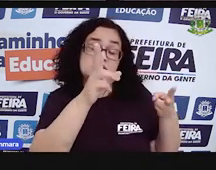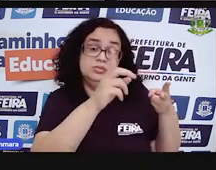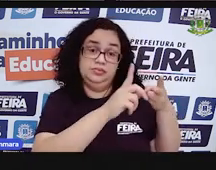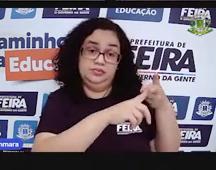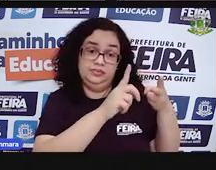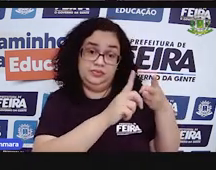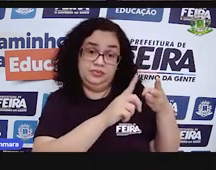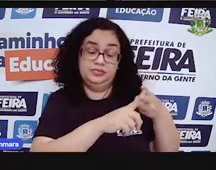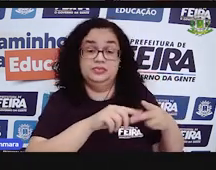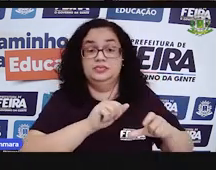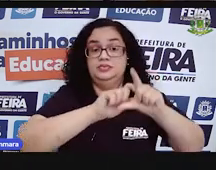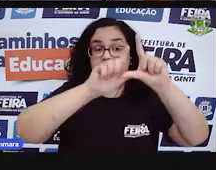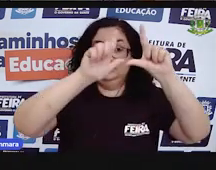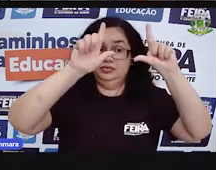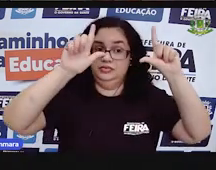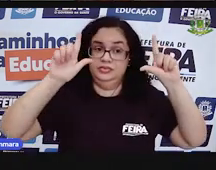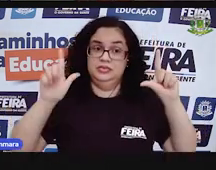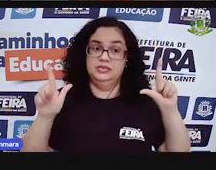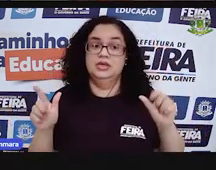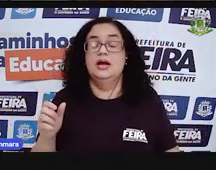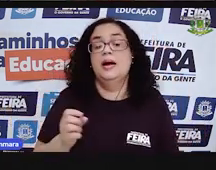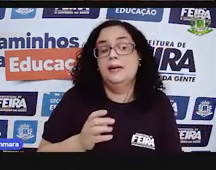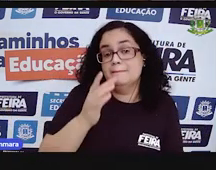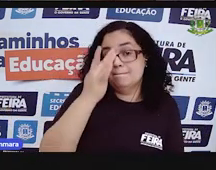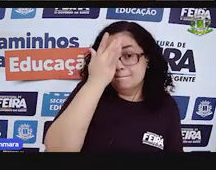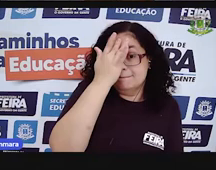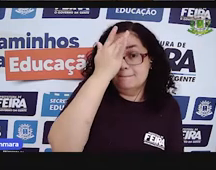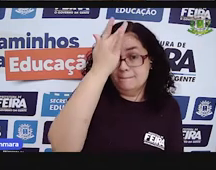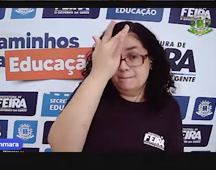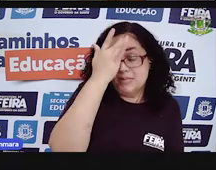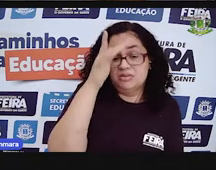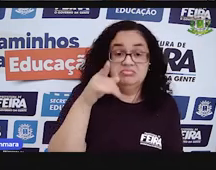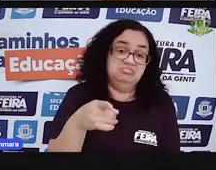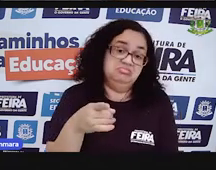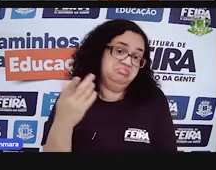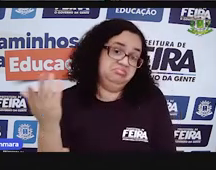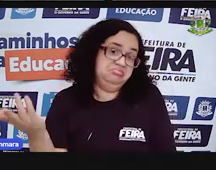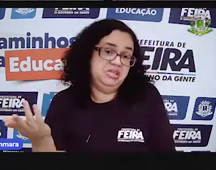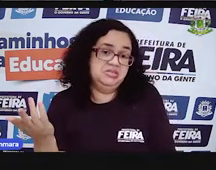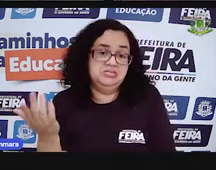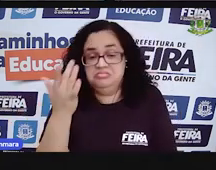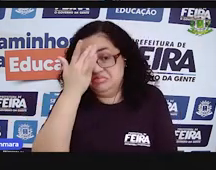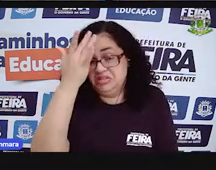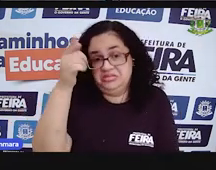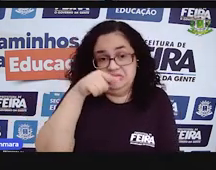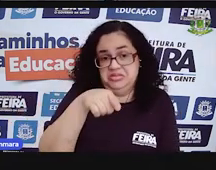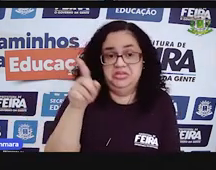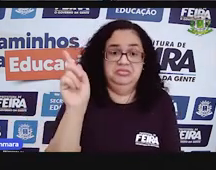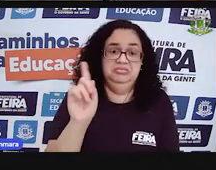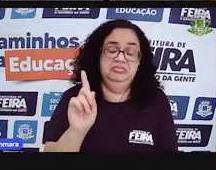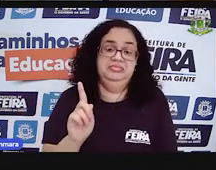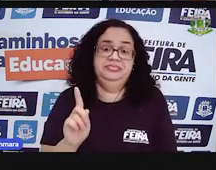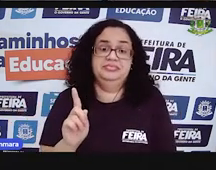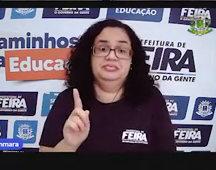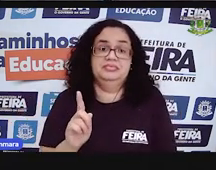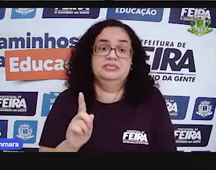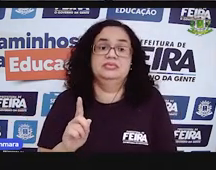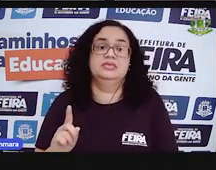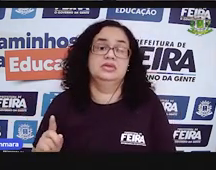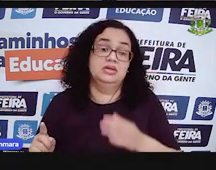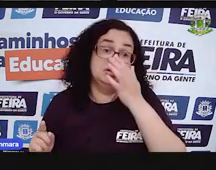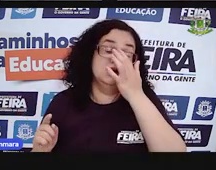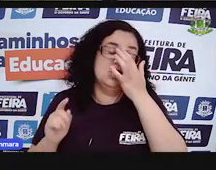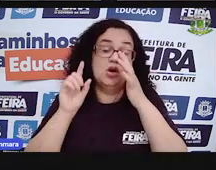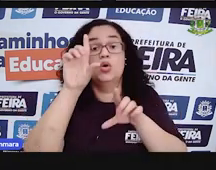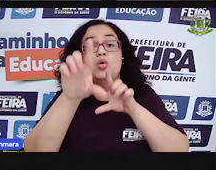aparecer na tela e que eu acho mais simples pode ser mais simples para mim e talvez não seja para você. Tá bom? Aí é só